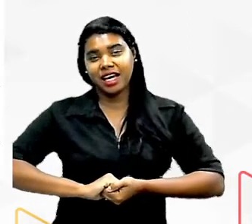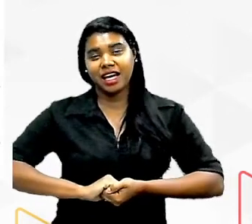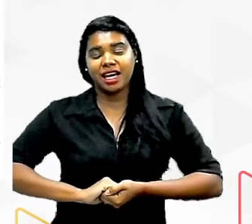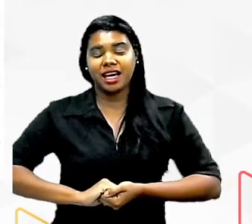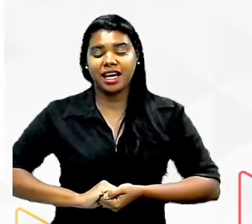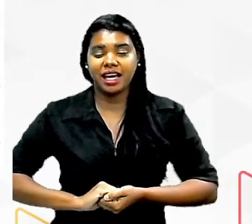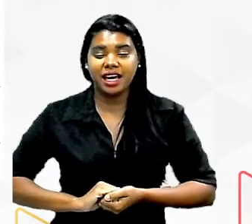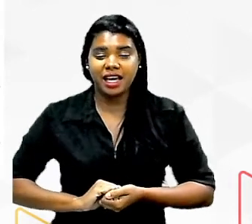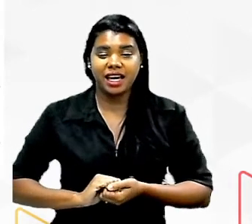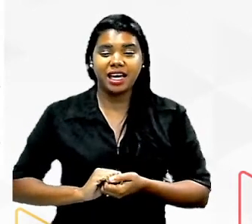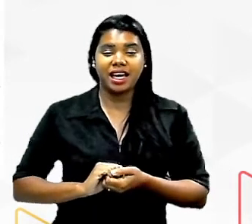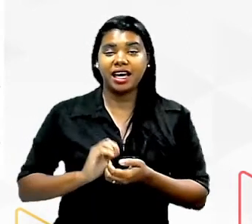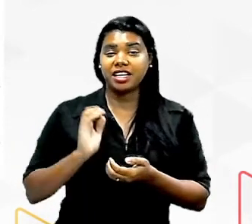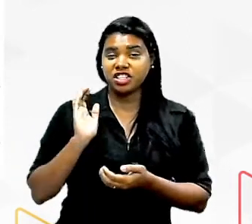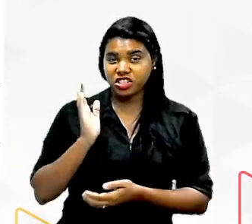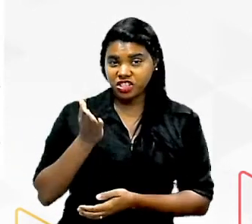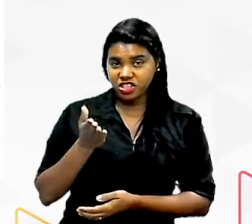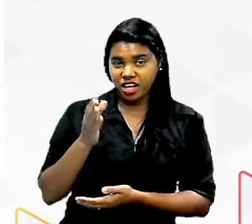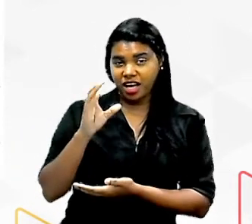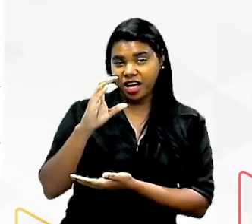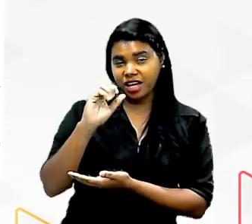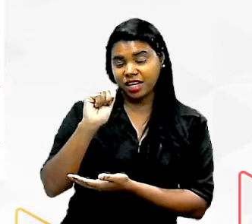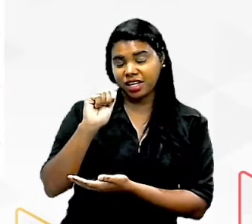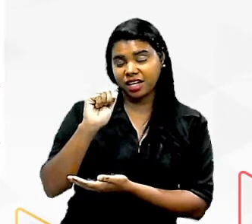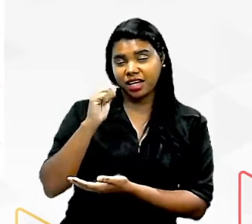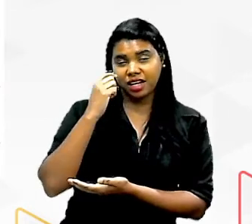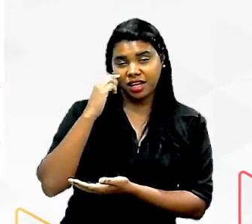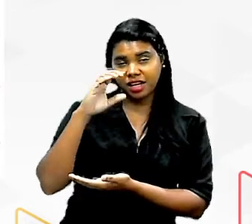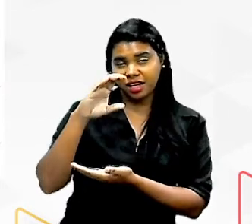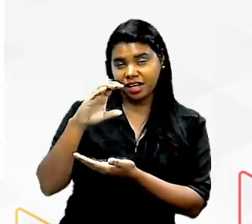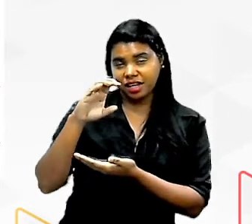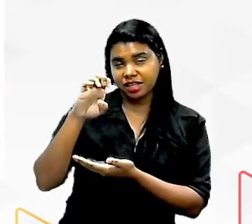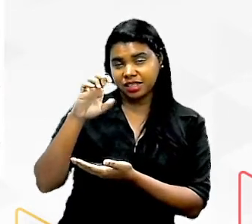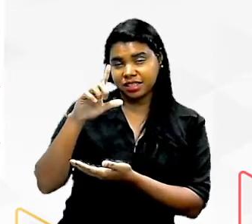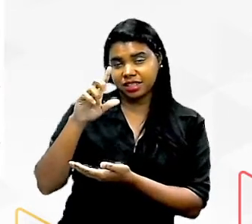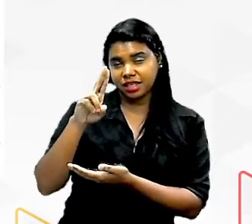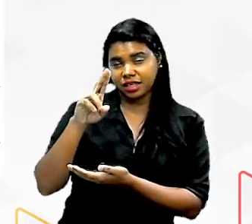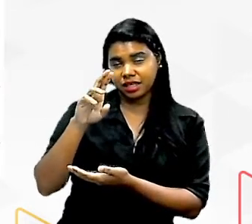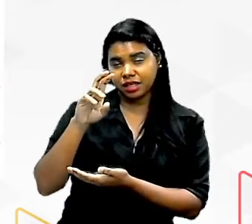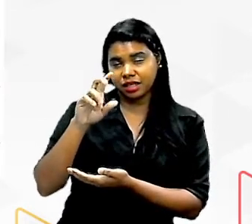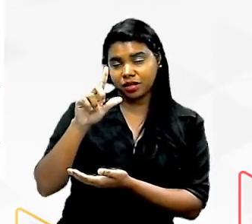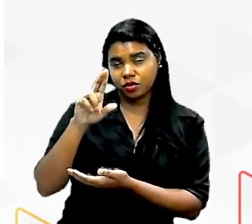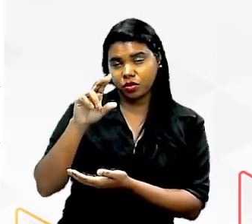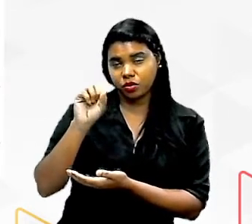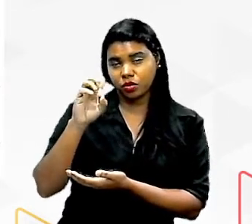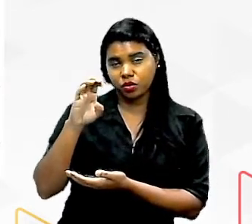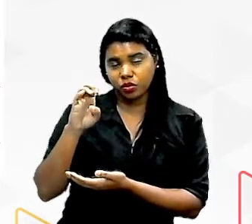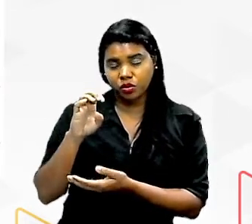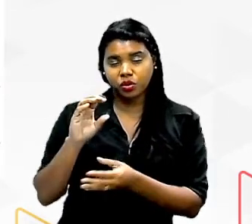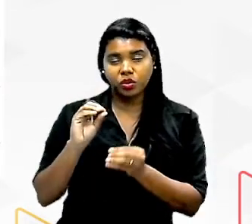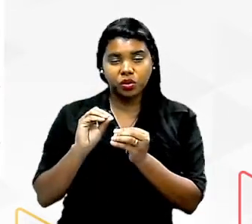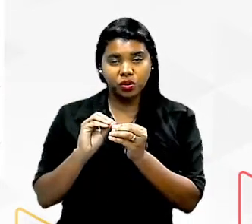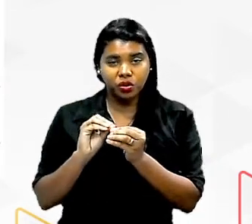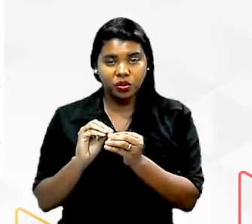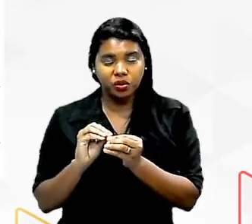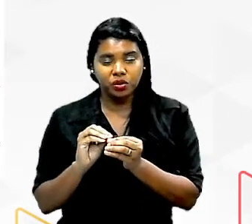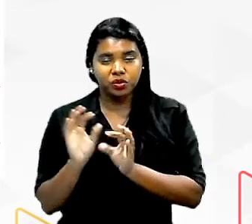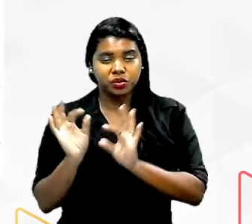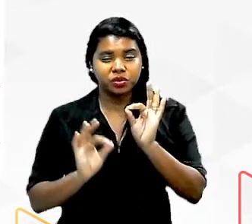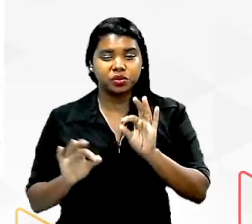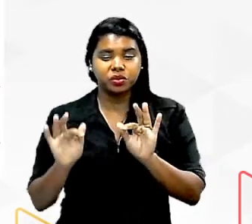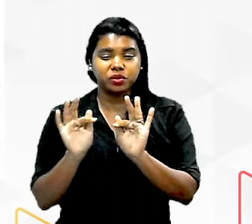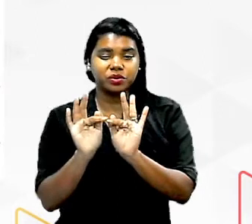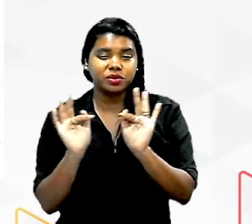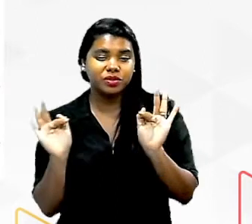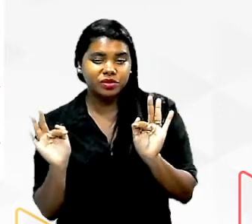a celulose que é um polissacarídeo feito de glicose serve para formar ali ou para ocupar a função